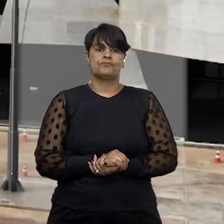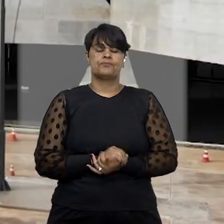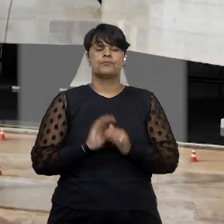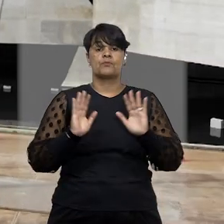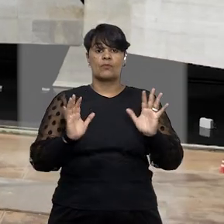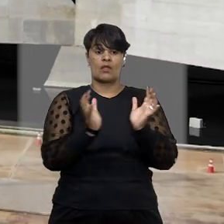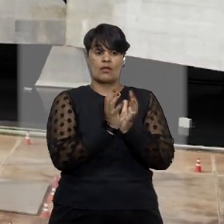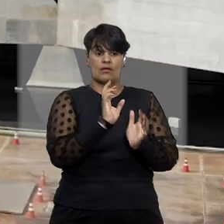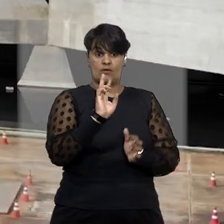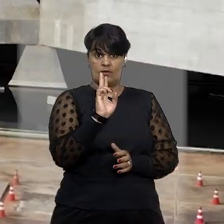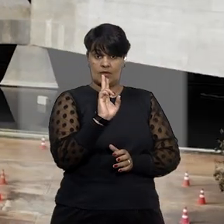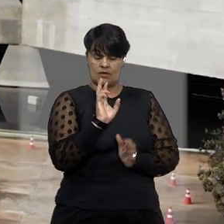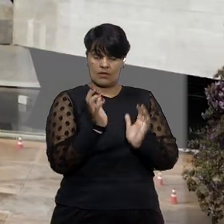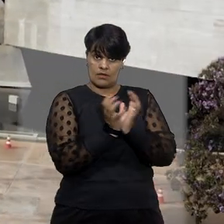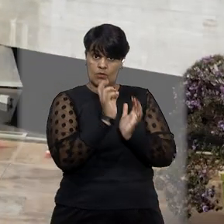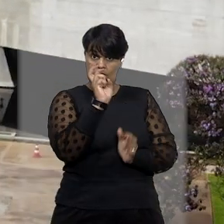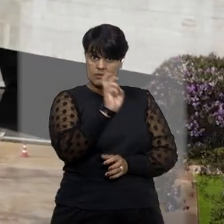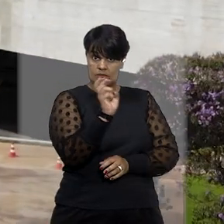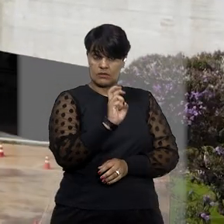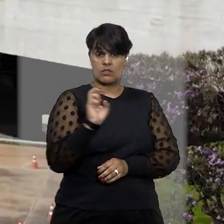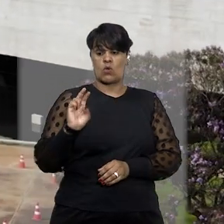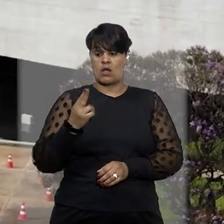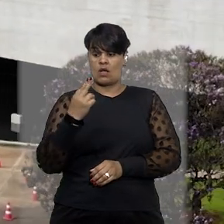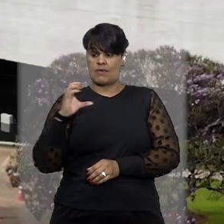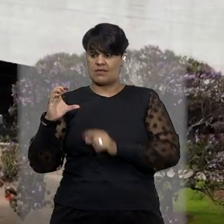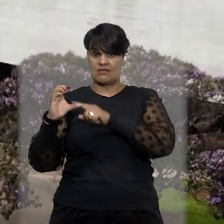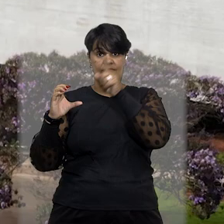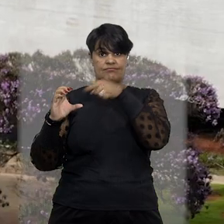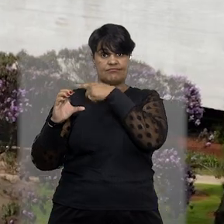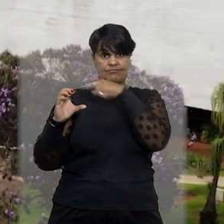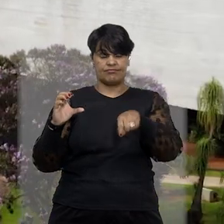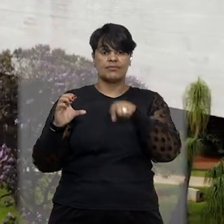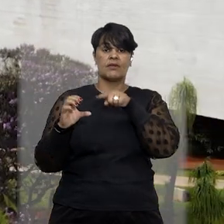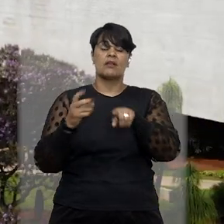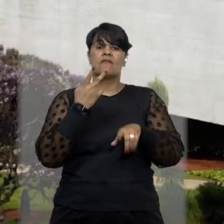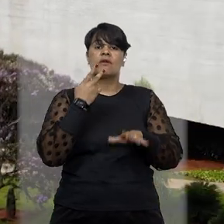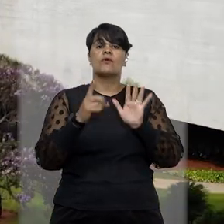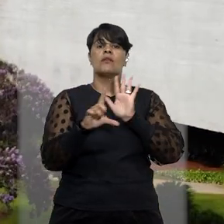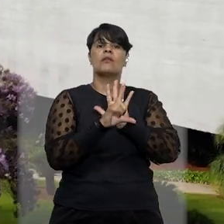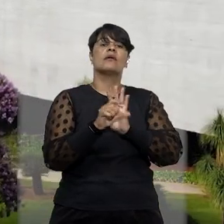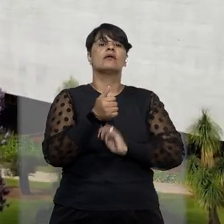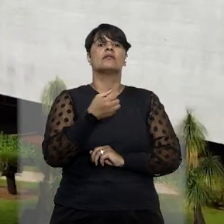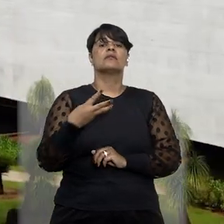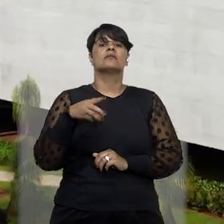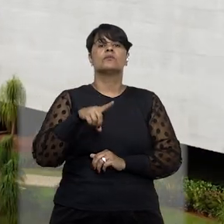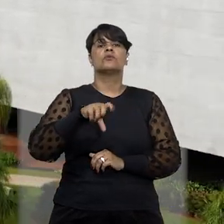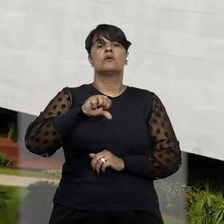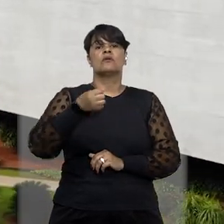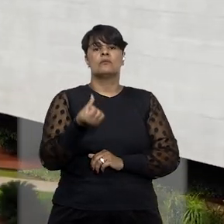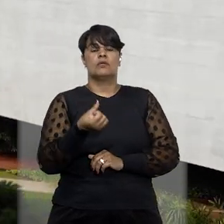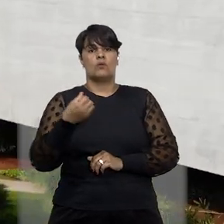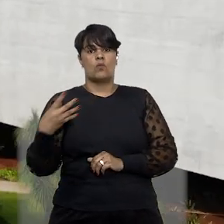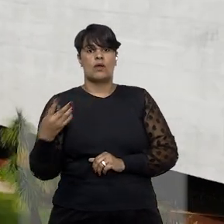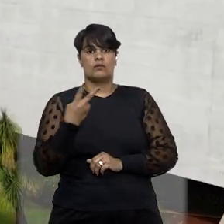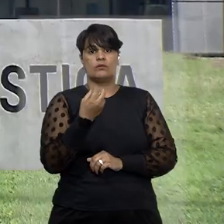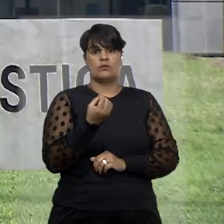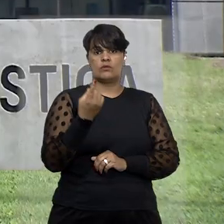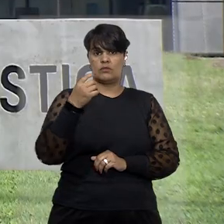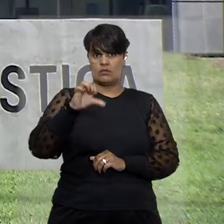turma estabeleceu que as alterações promovidas pela Lei 13.964 de 2019,